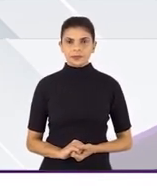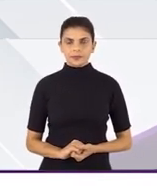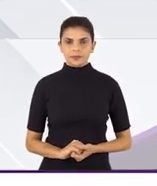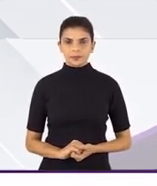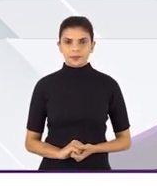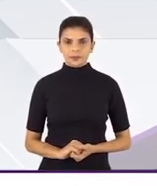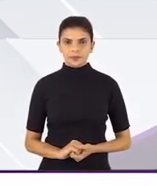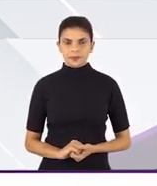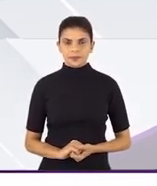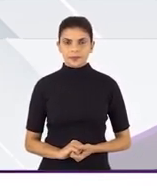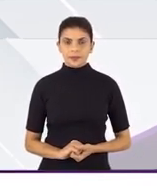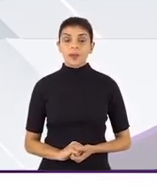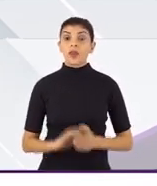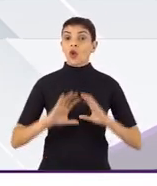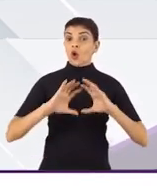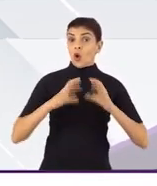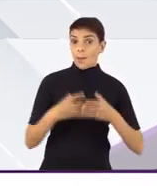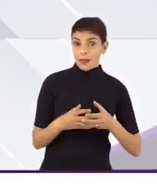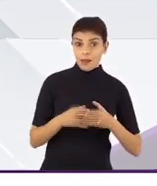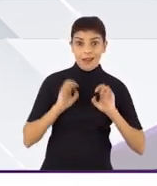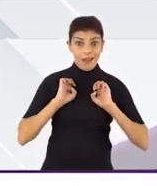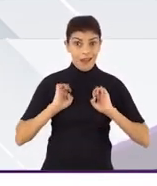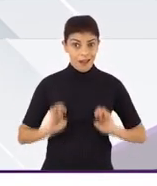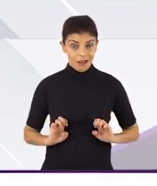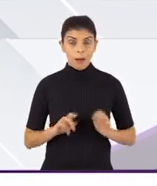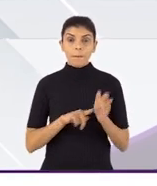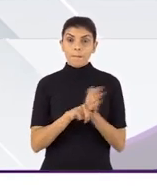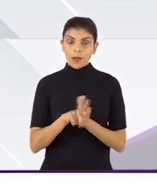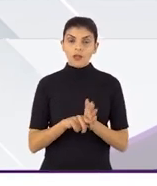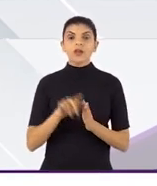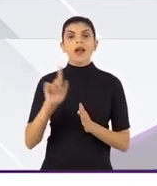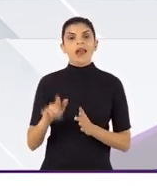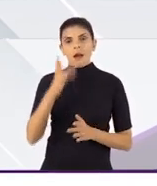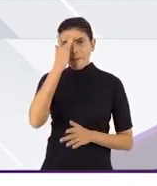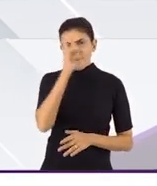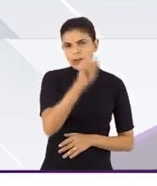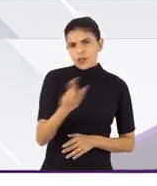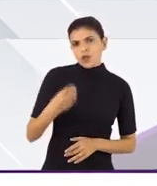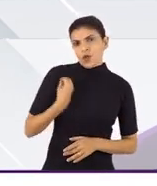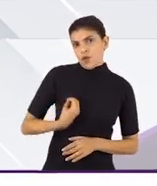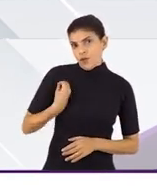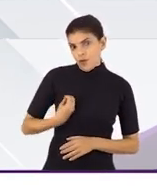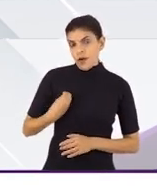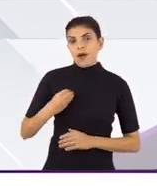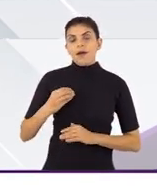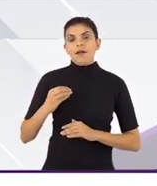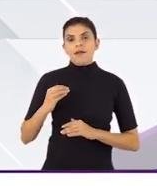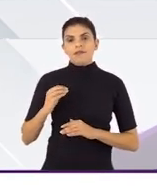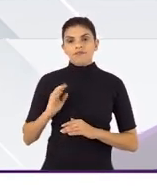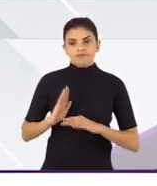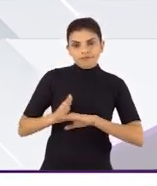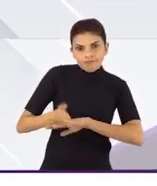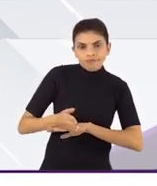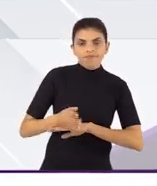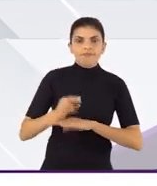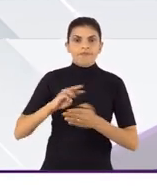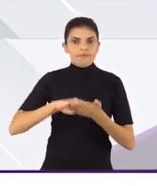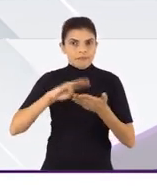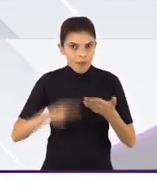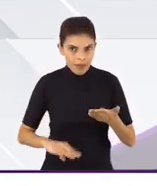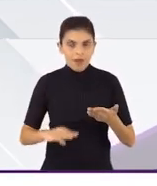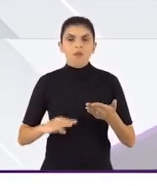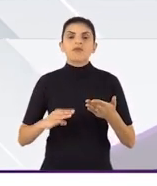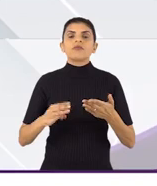O Comitê de Ética em Pesquisa é, então, um colegiado interdisciplinar